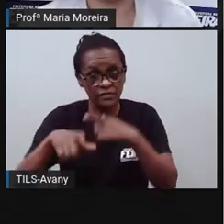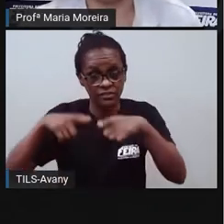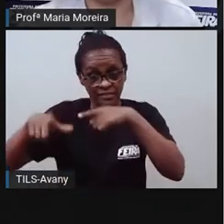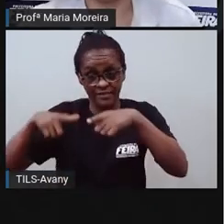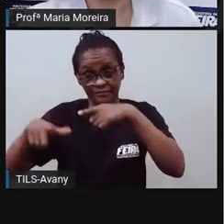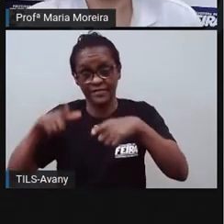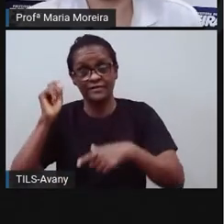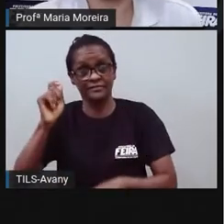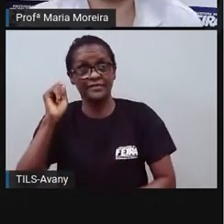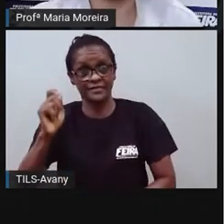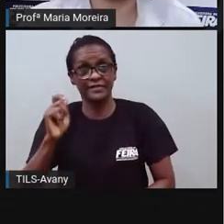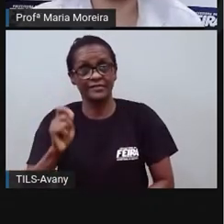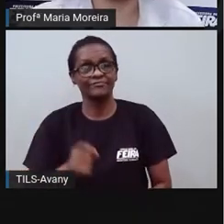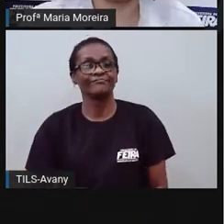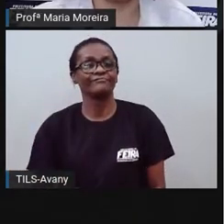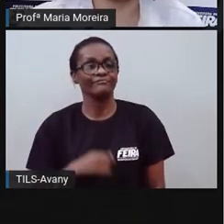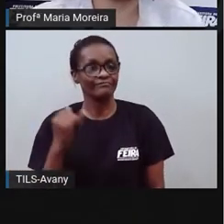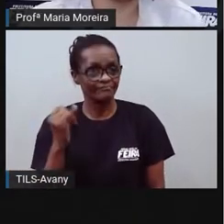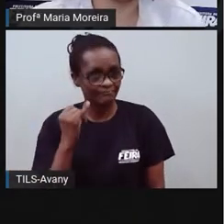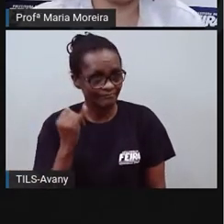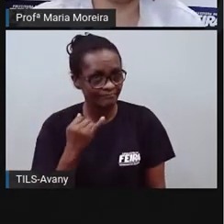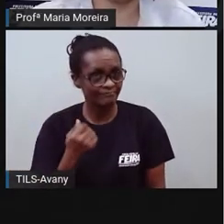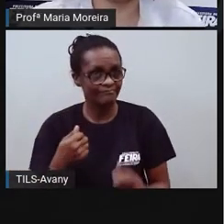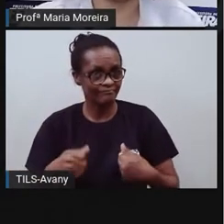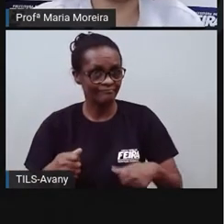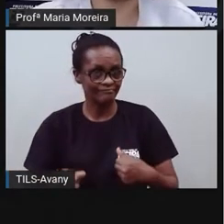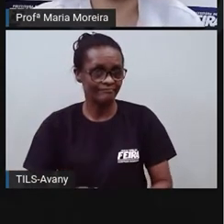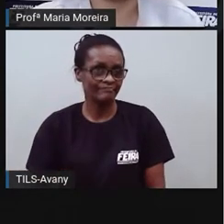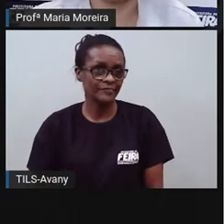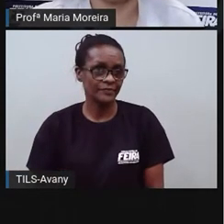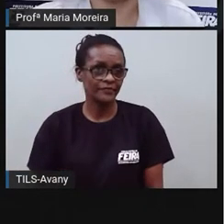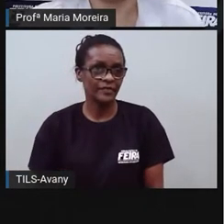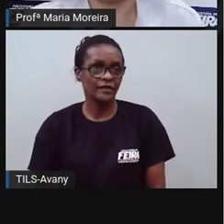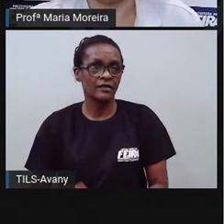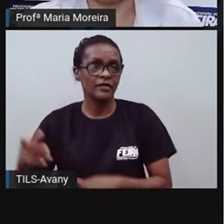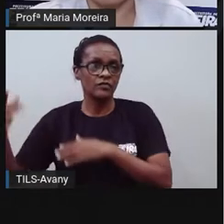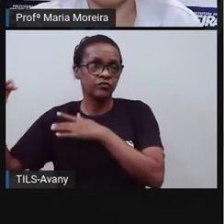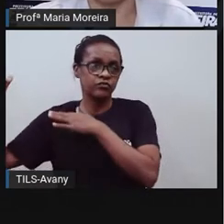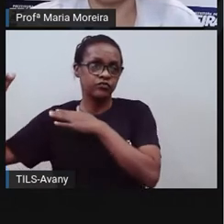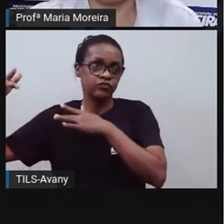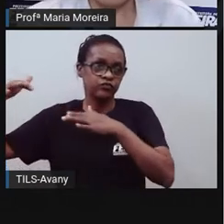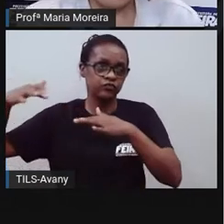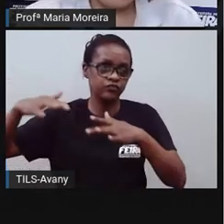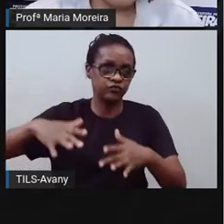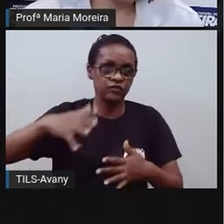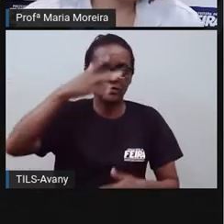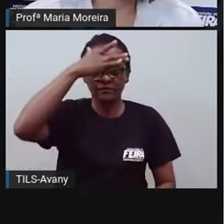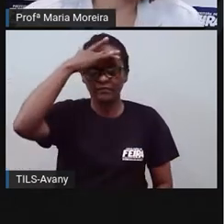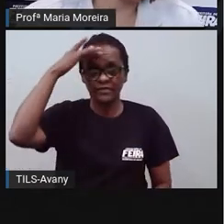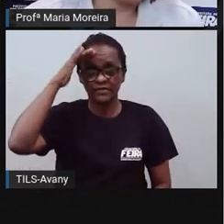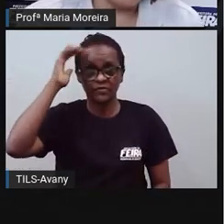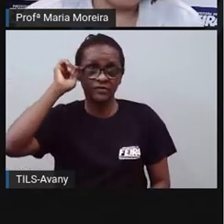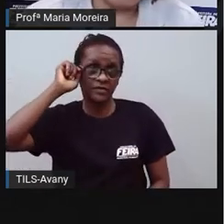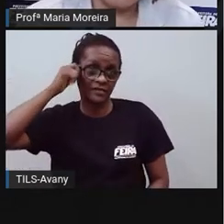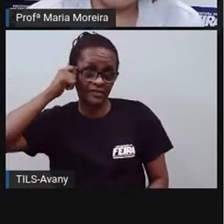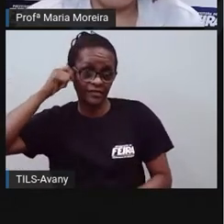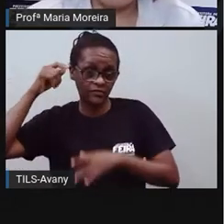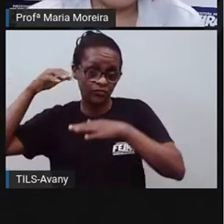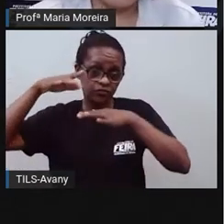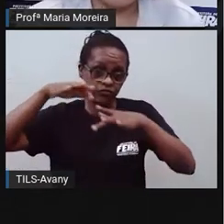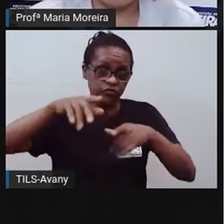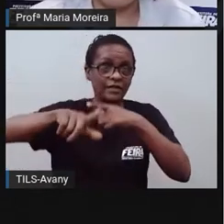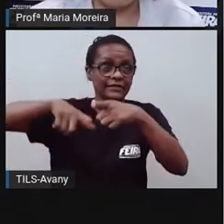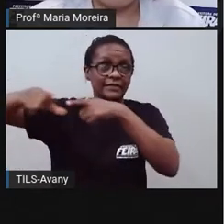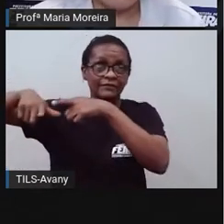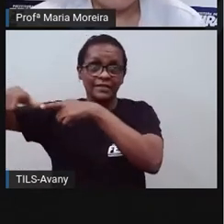por isso aí, né? Que essas regiões foram mais povoadas com essa mão de obra escrava. A cultura africana,